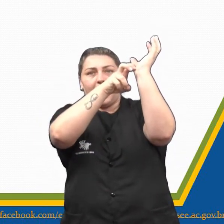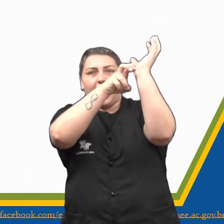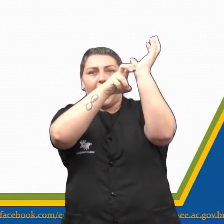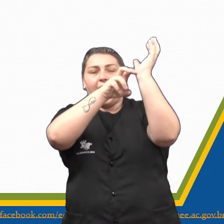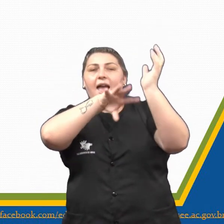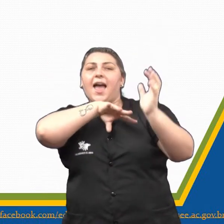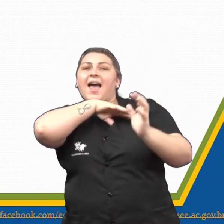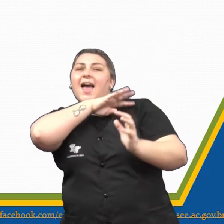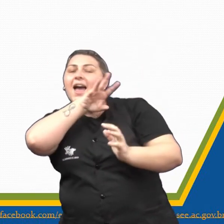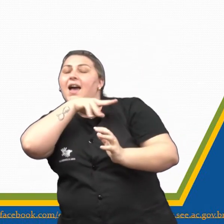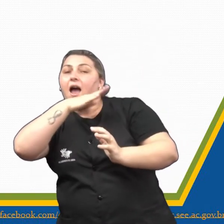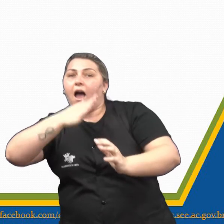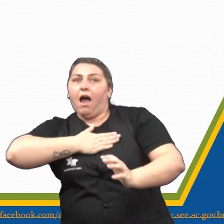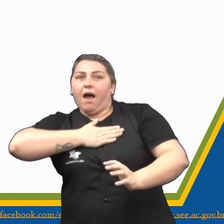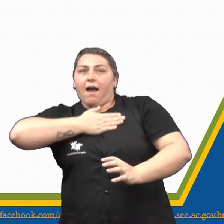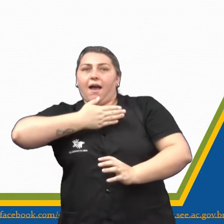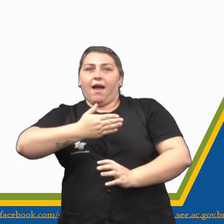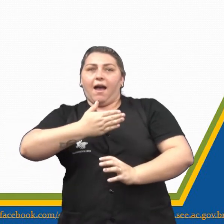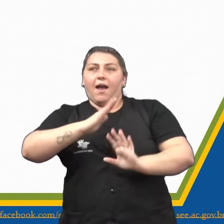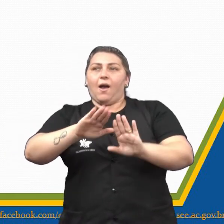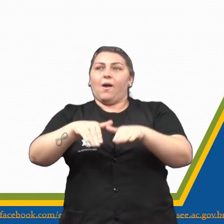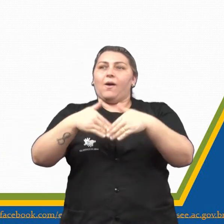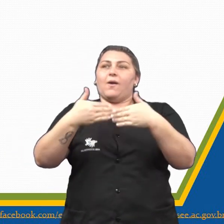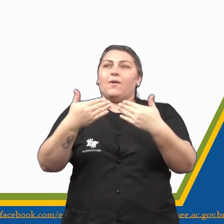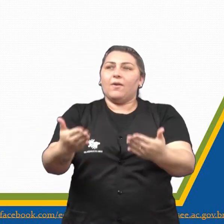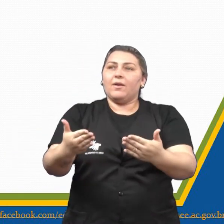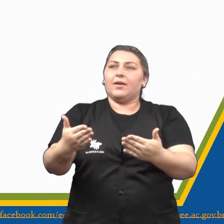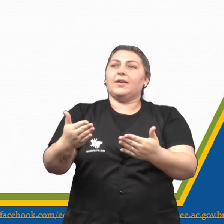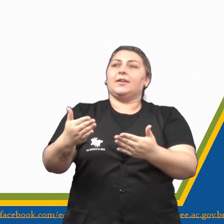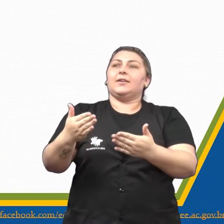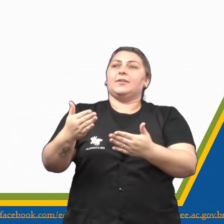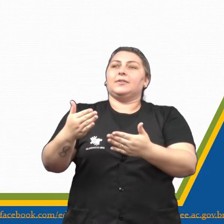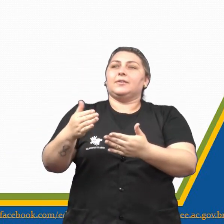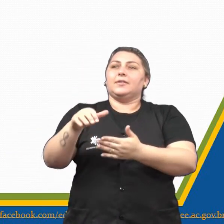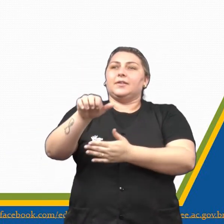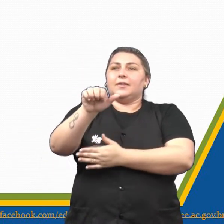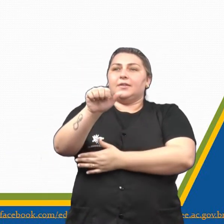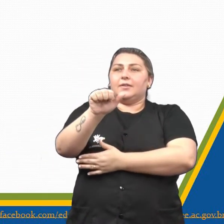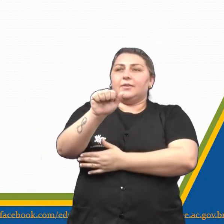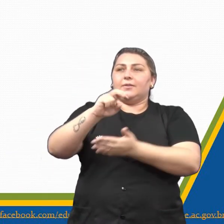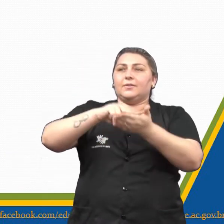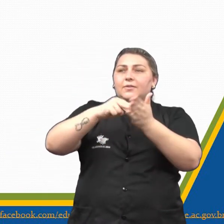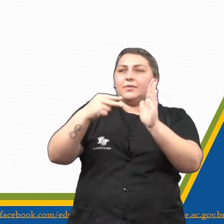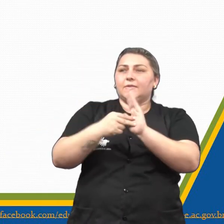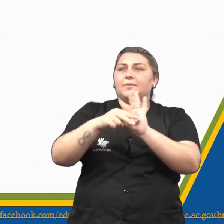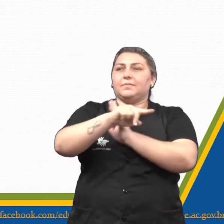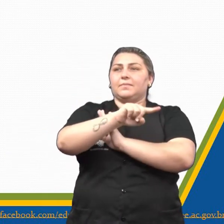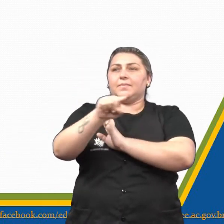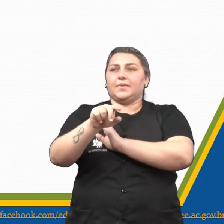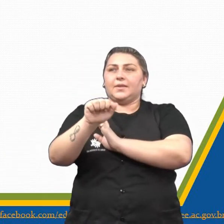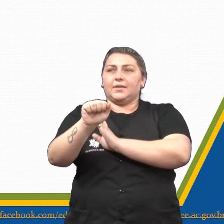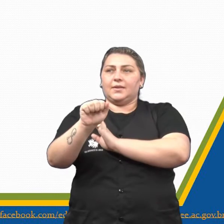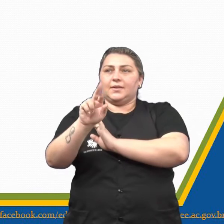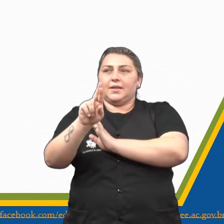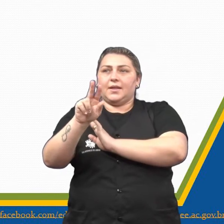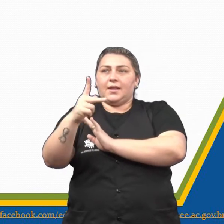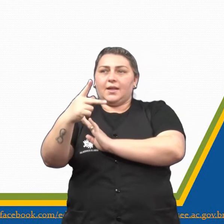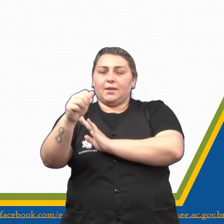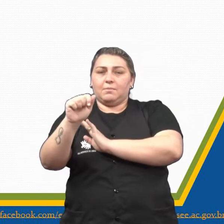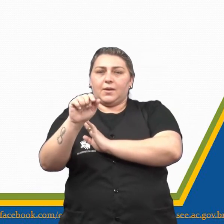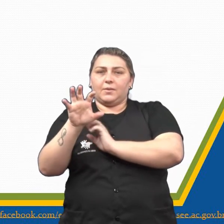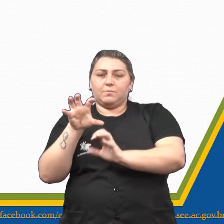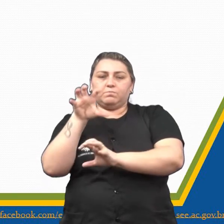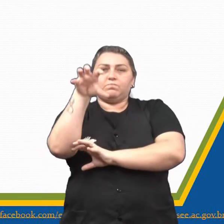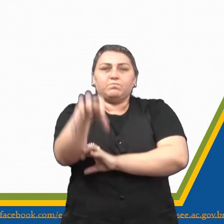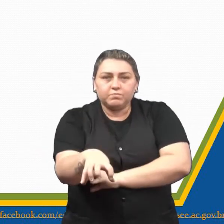foi o oso, porque ele deu um zarpazo tão forte ao outro oso. O que seria? Seria um golpe, uma patada,